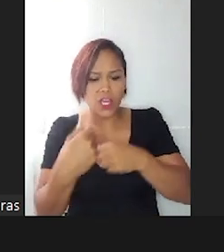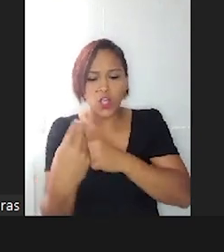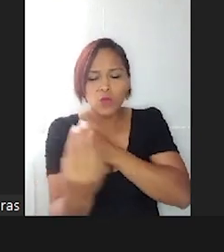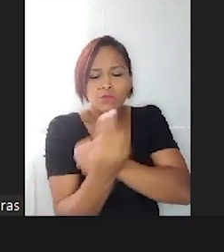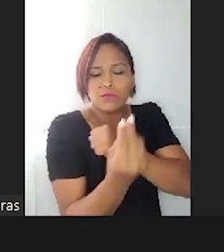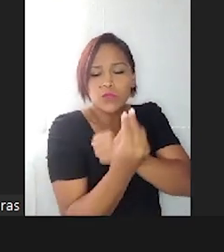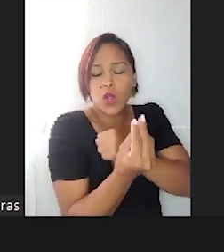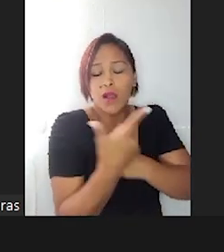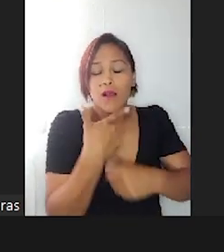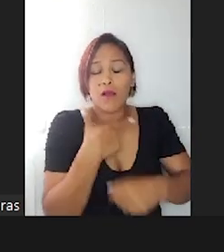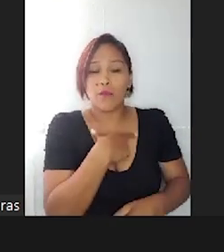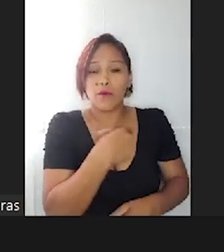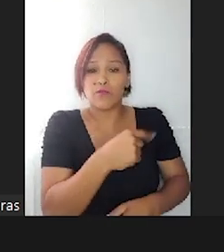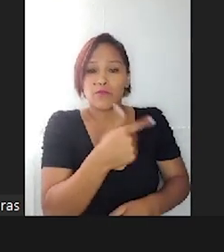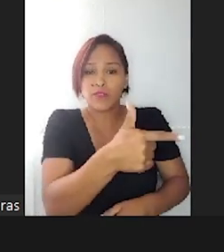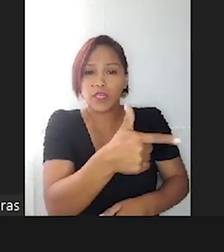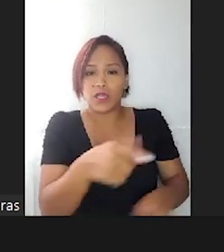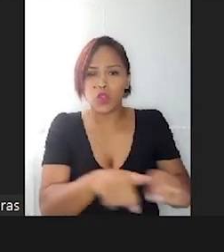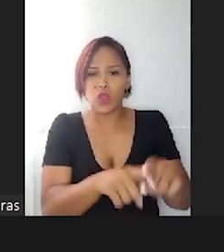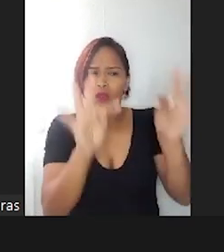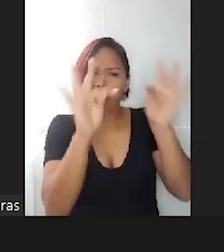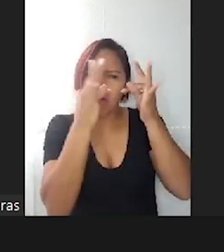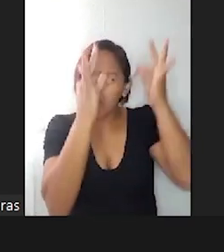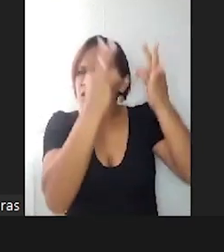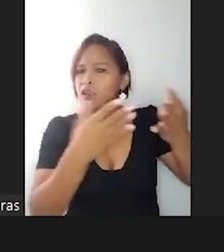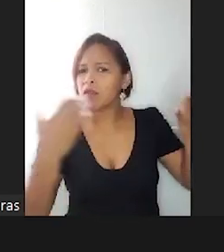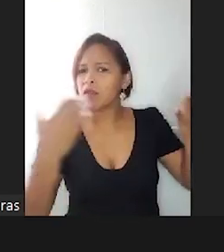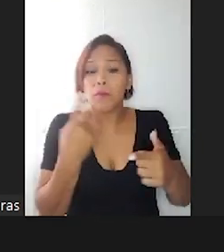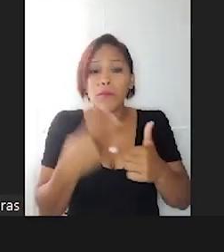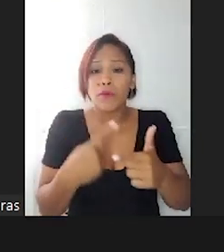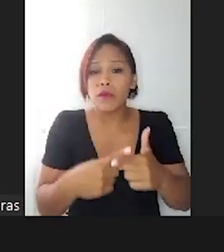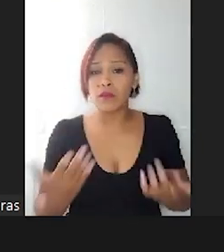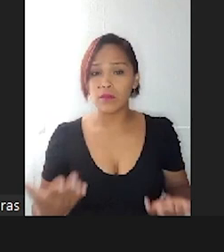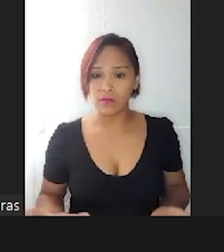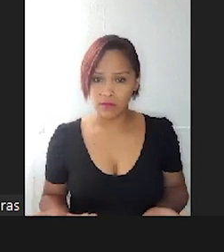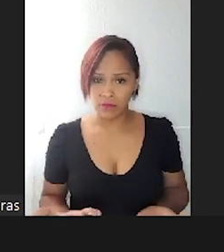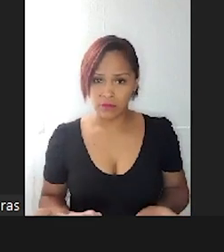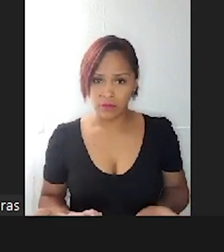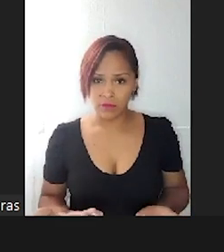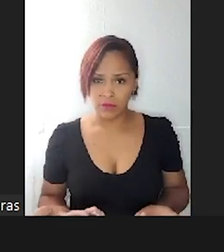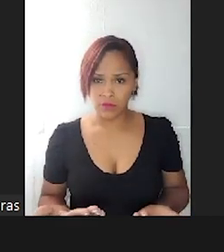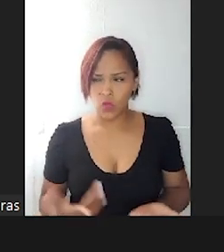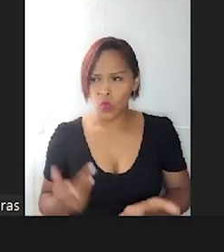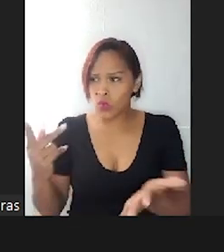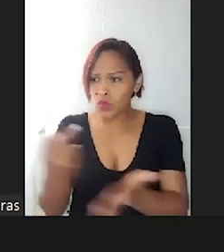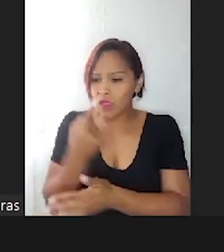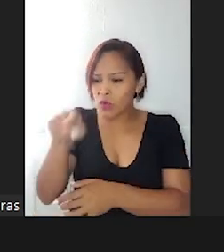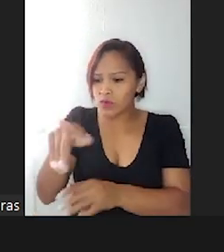não quer ir para terapia de jeito nenhum. Por quê? O que está acontecendo?